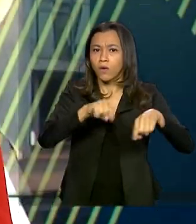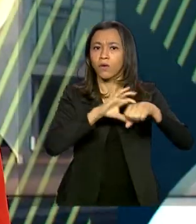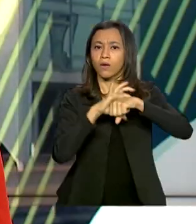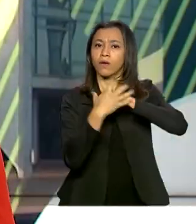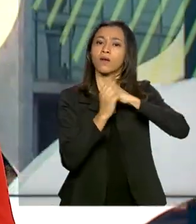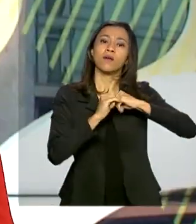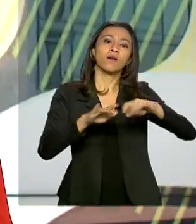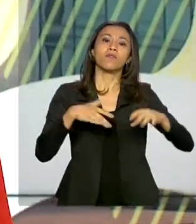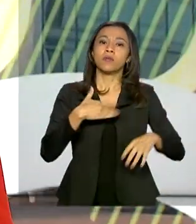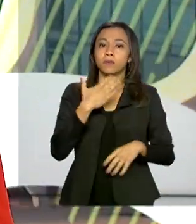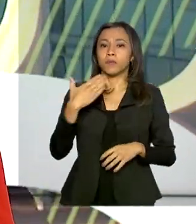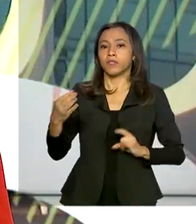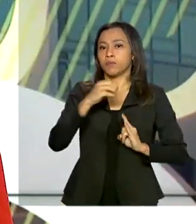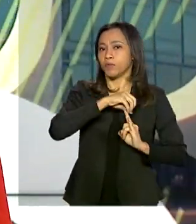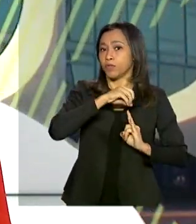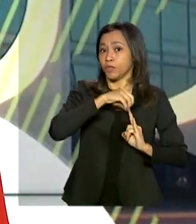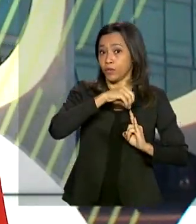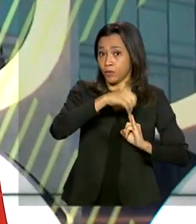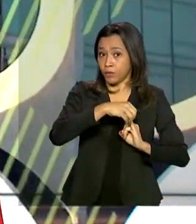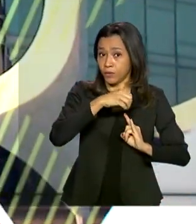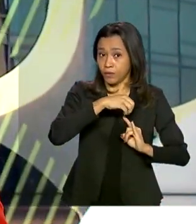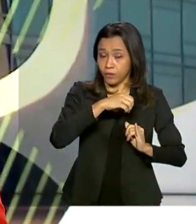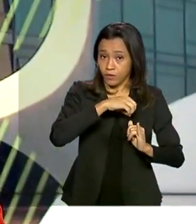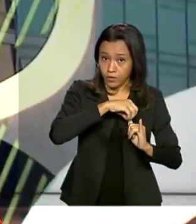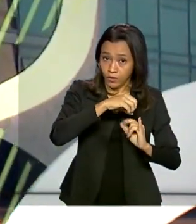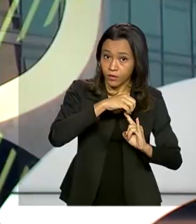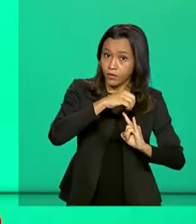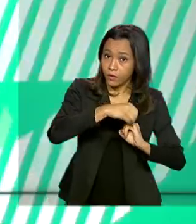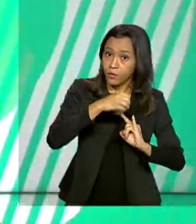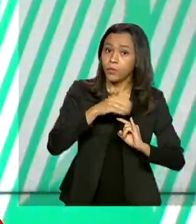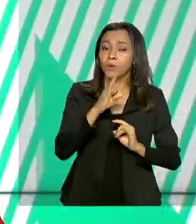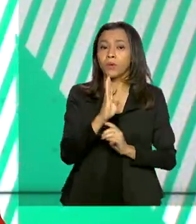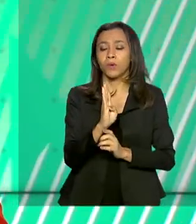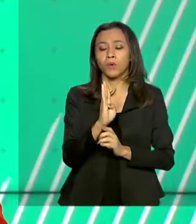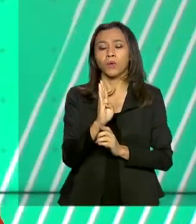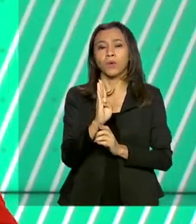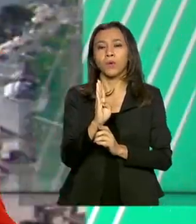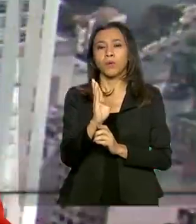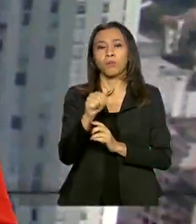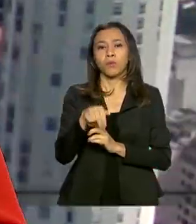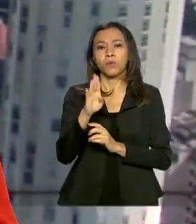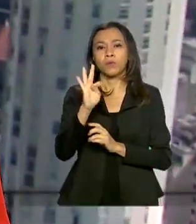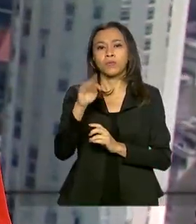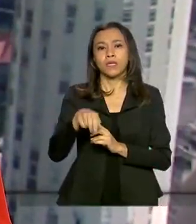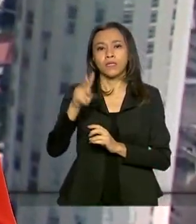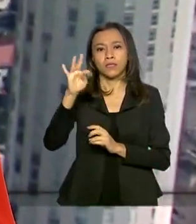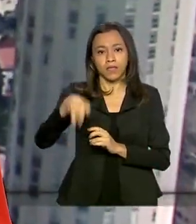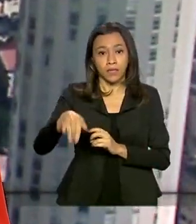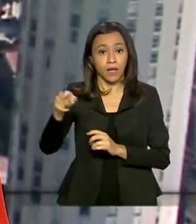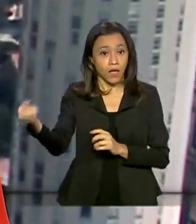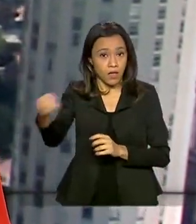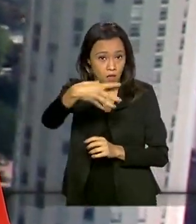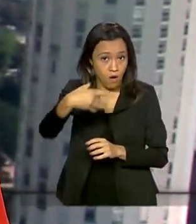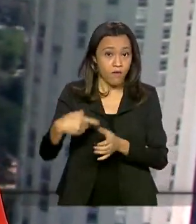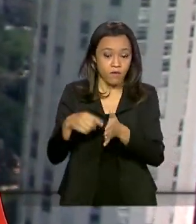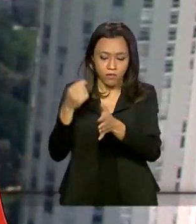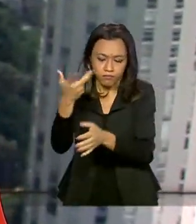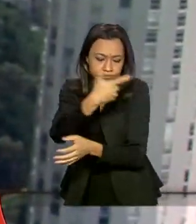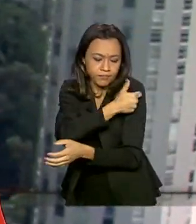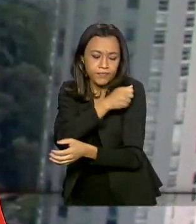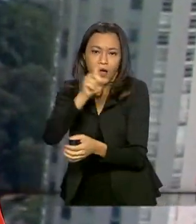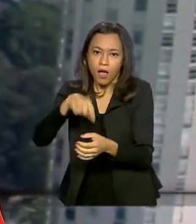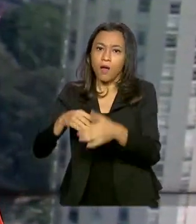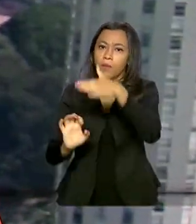foi feito pelo Instituto Butantan e a pesquisa será realizada em diferentes locais do Brasil. A nova vacina está sendo desenvolvida por uma